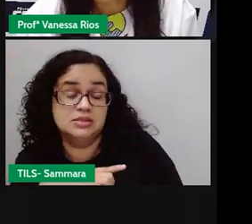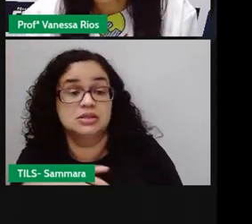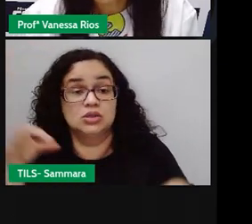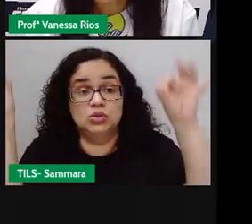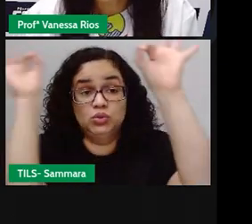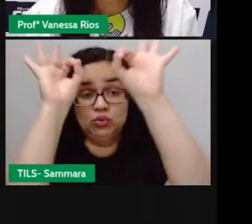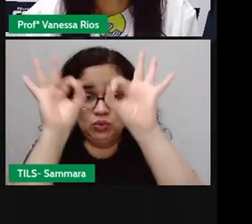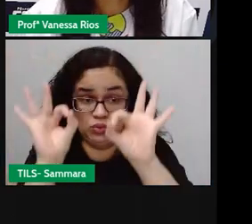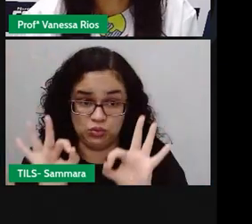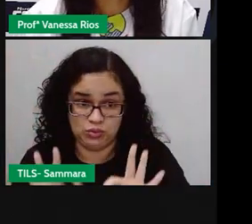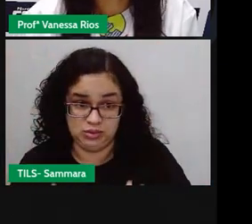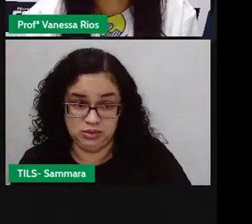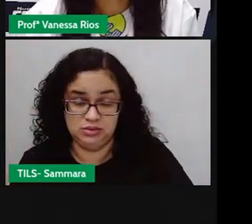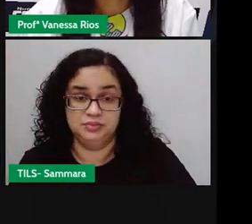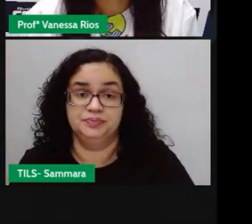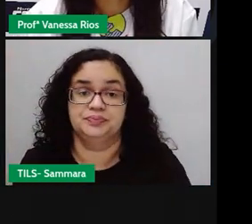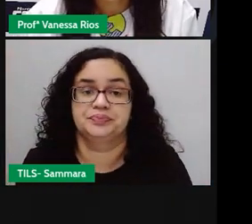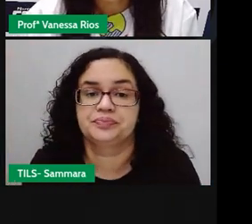organizam.